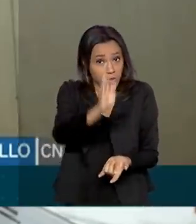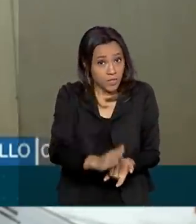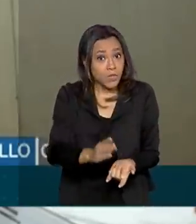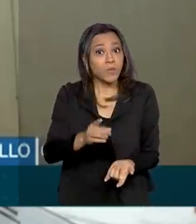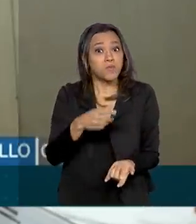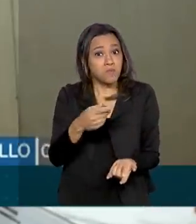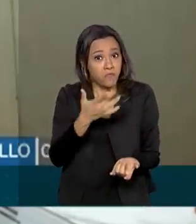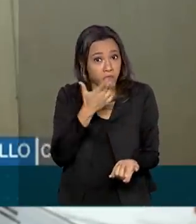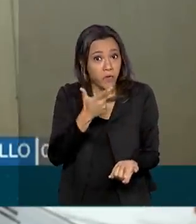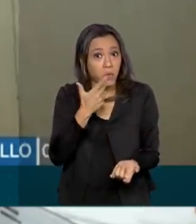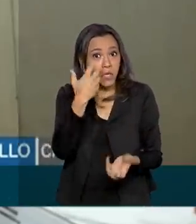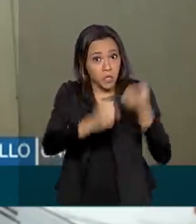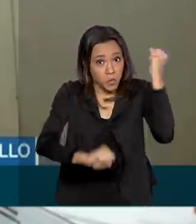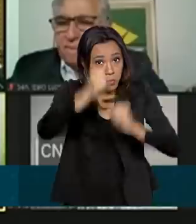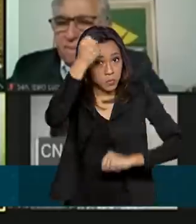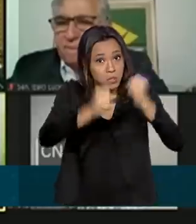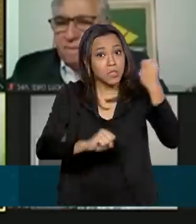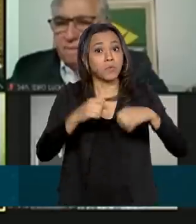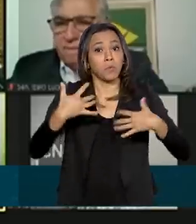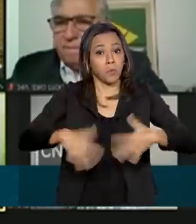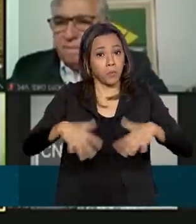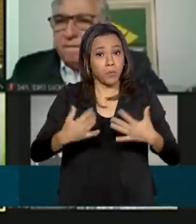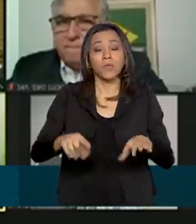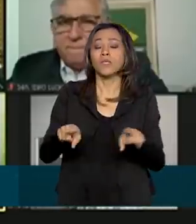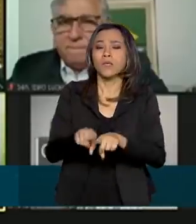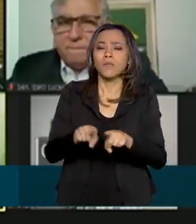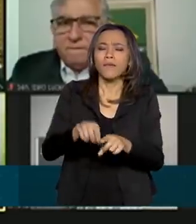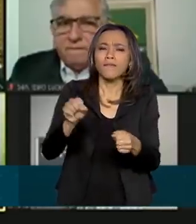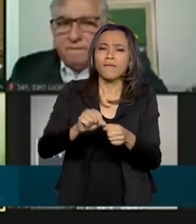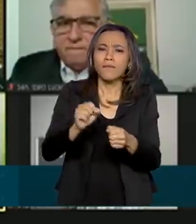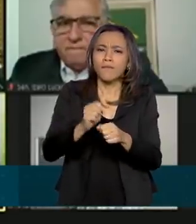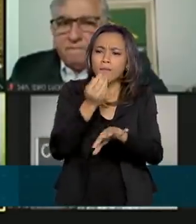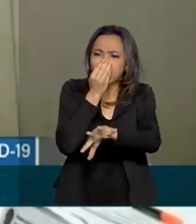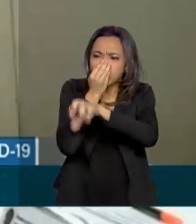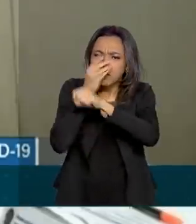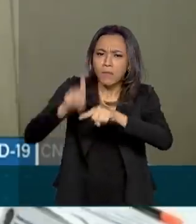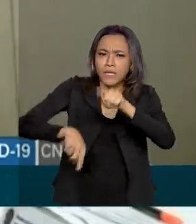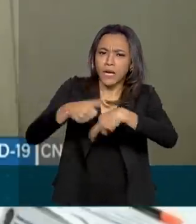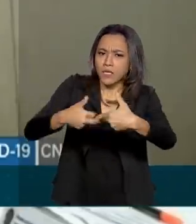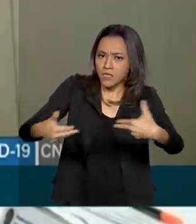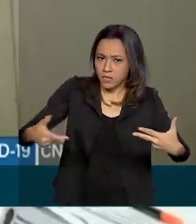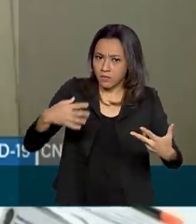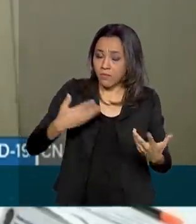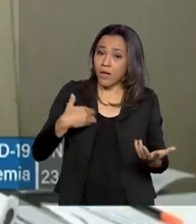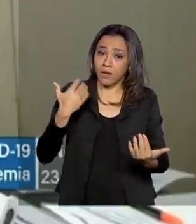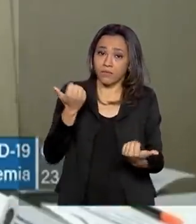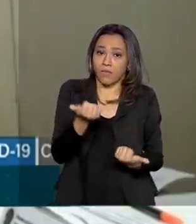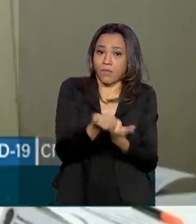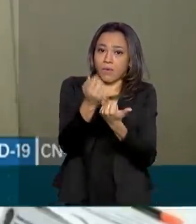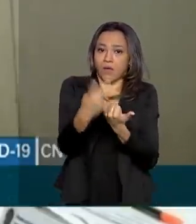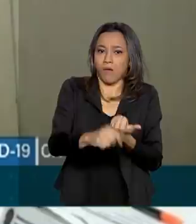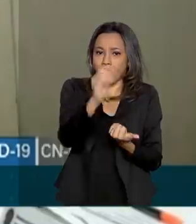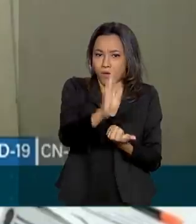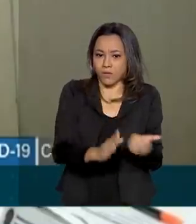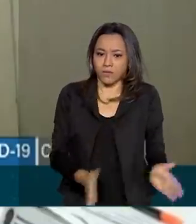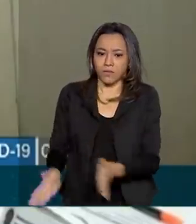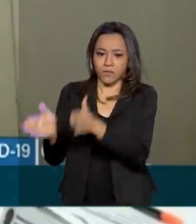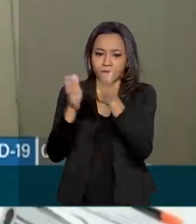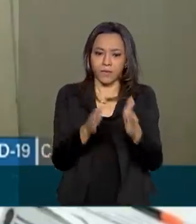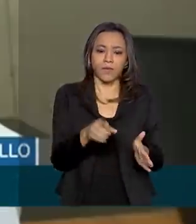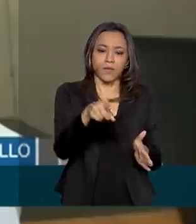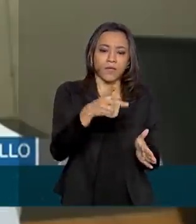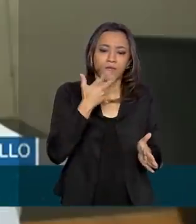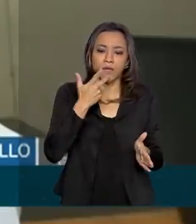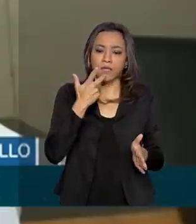insumos e na fabricação de máquinas e equipamentos para suprir a demanda brasileira. Isso foi uma vitória da terceira